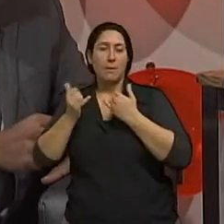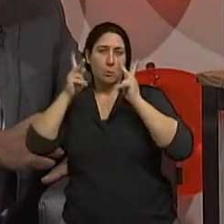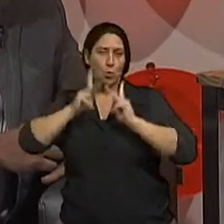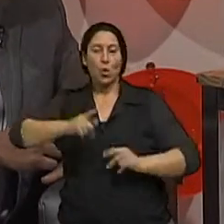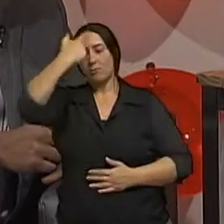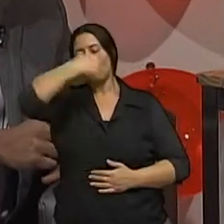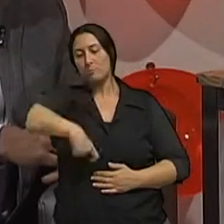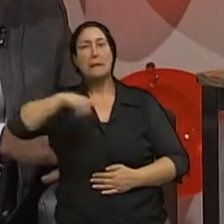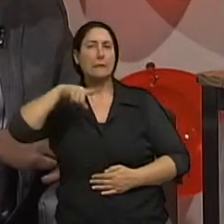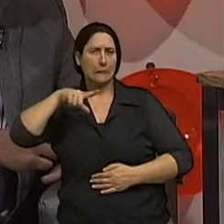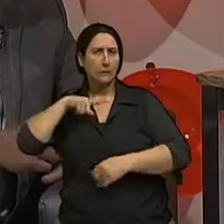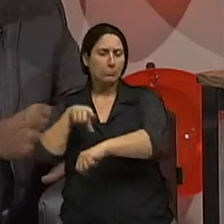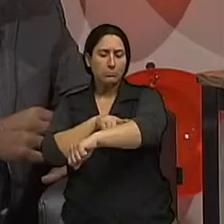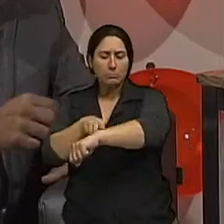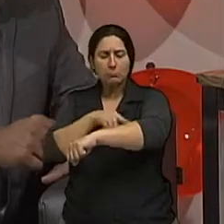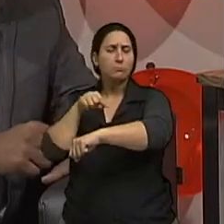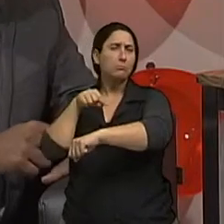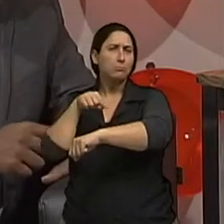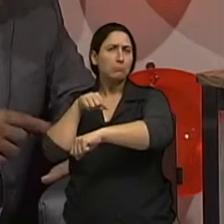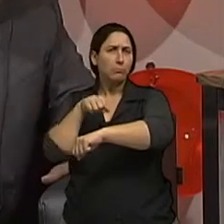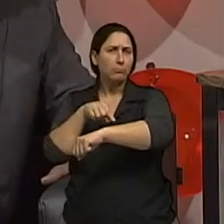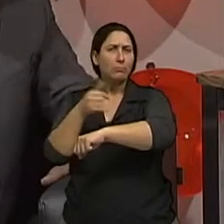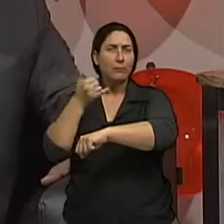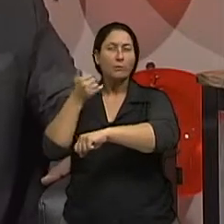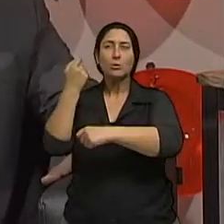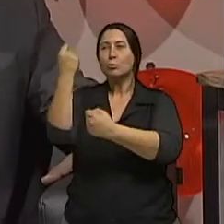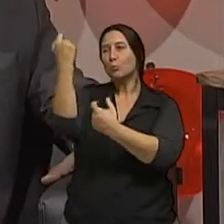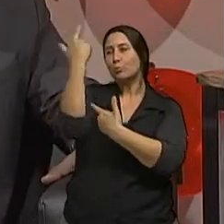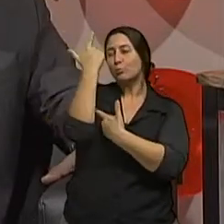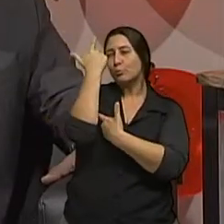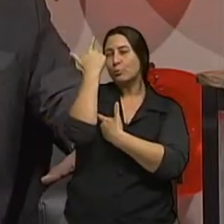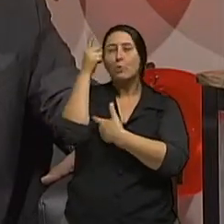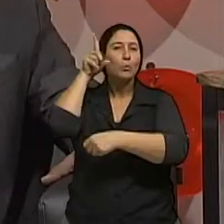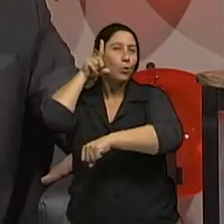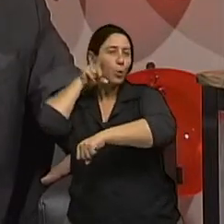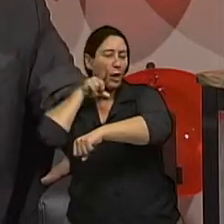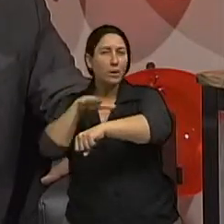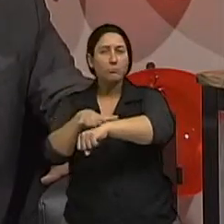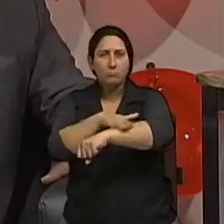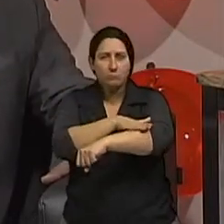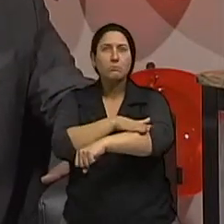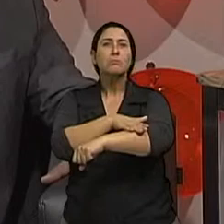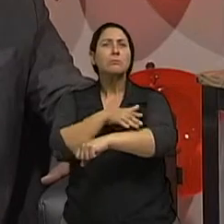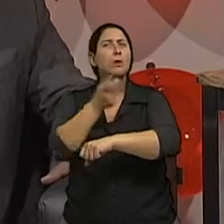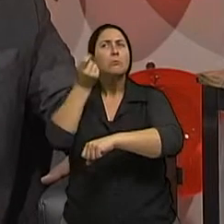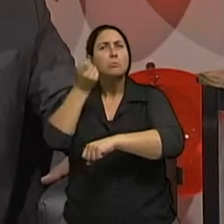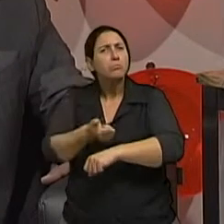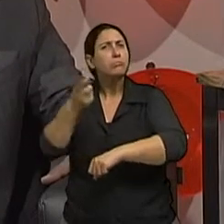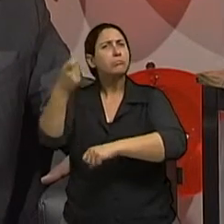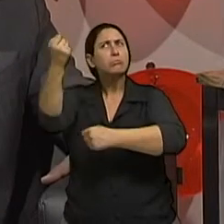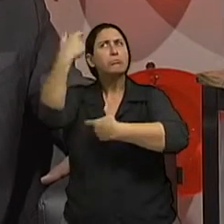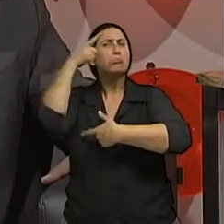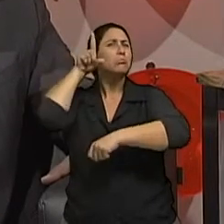de pigmentos que deixam ficar mais morena essa pele são indivíduos que tem menos risco